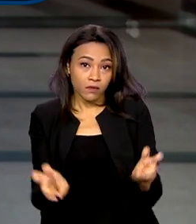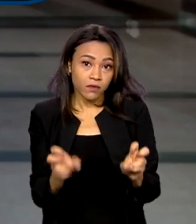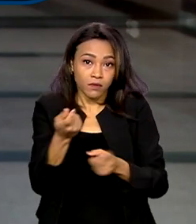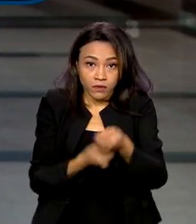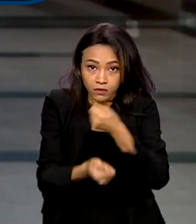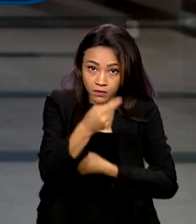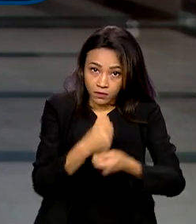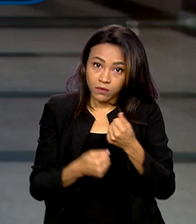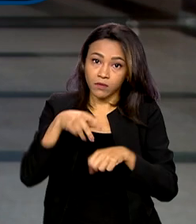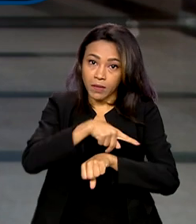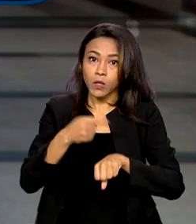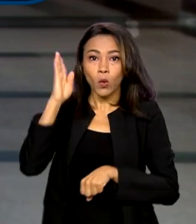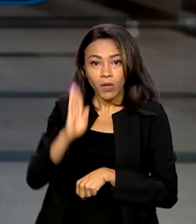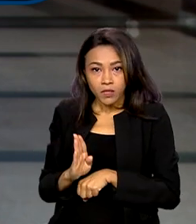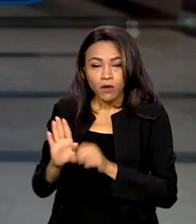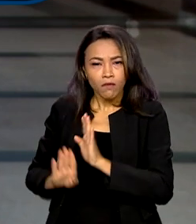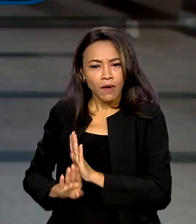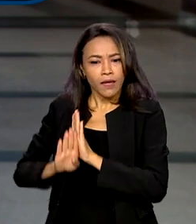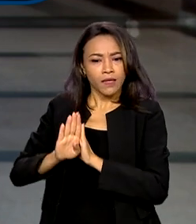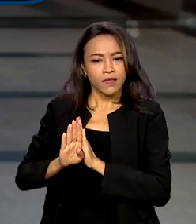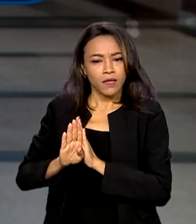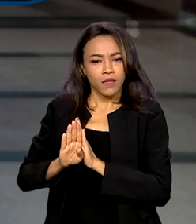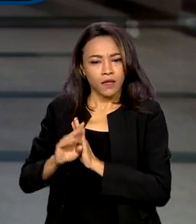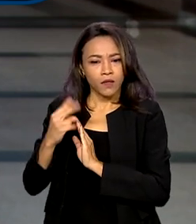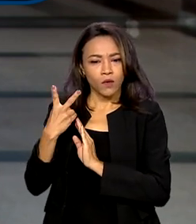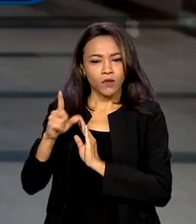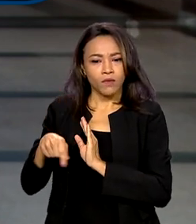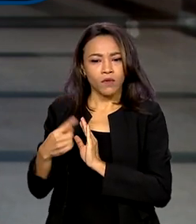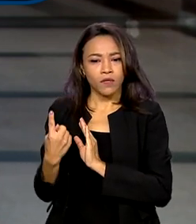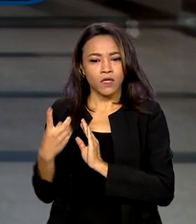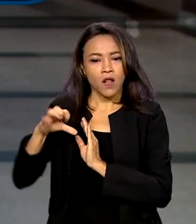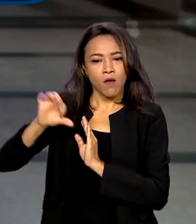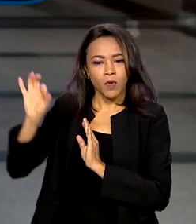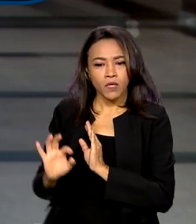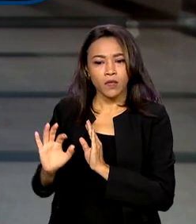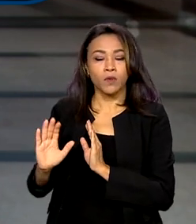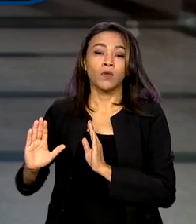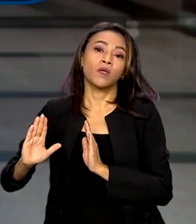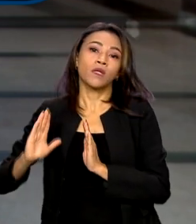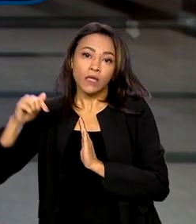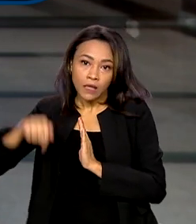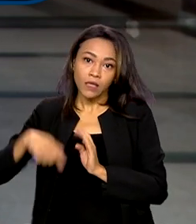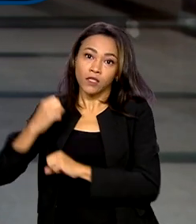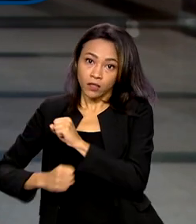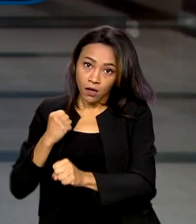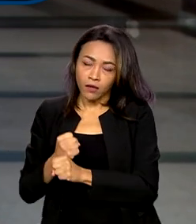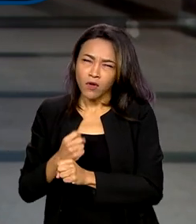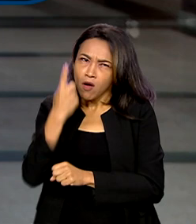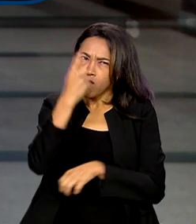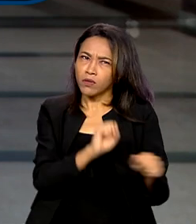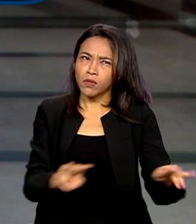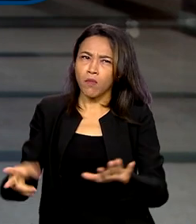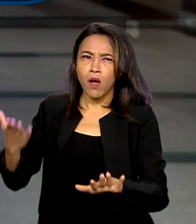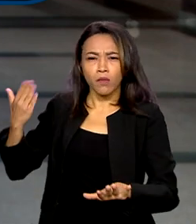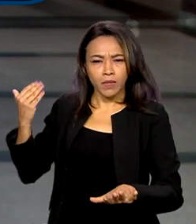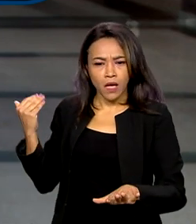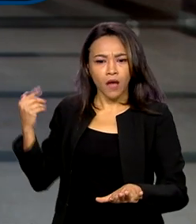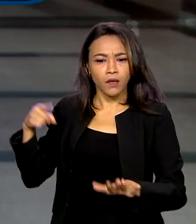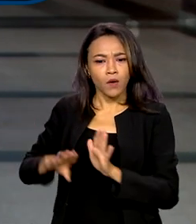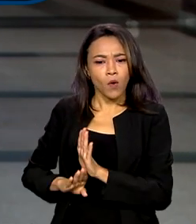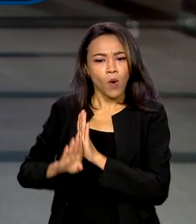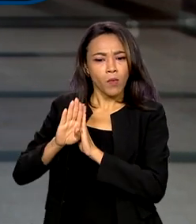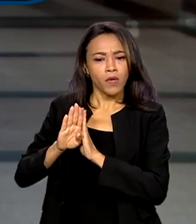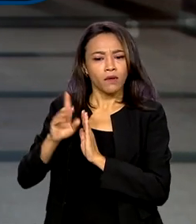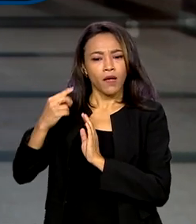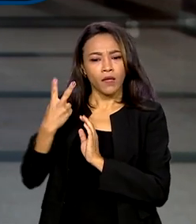do país, o Brasil deve crescer 2,19% em 2023. Há uma semana, a previsão era de crescimento